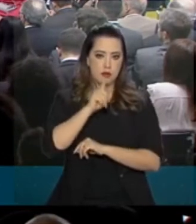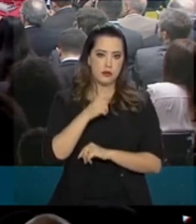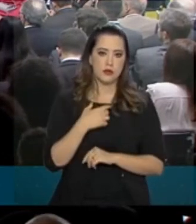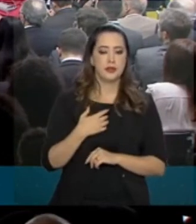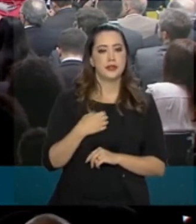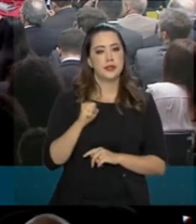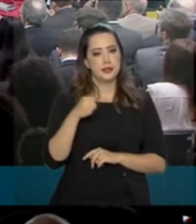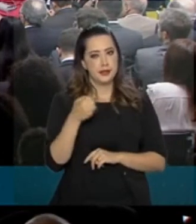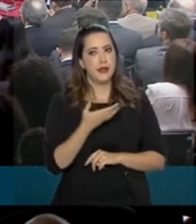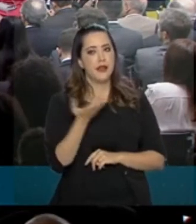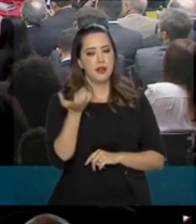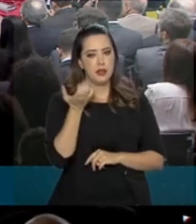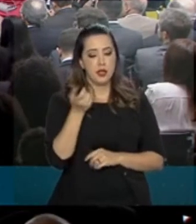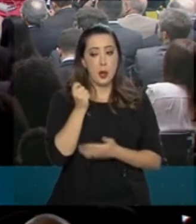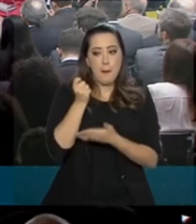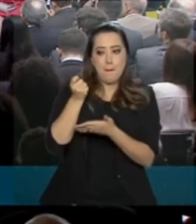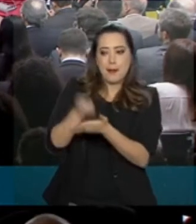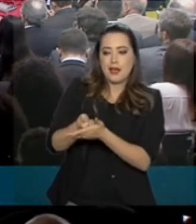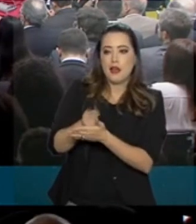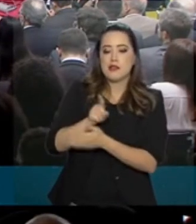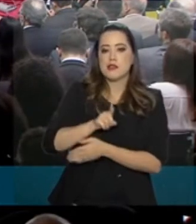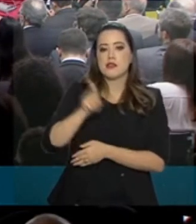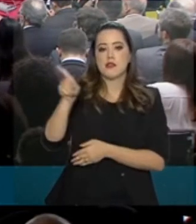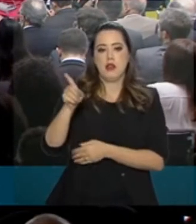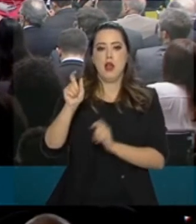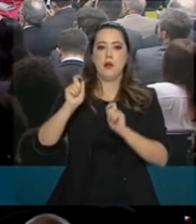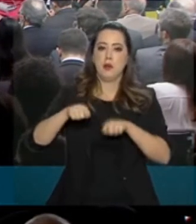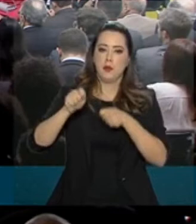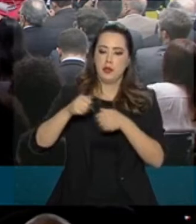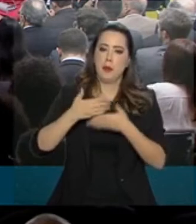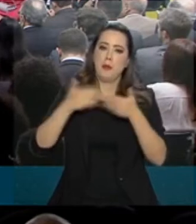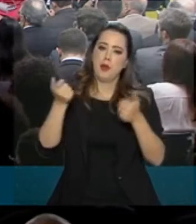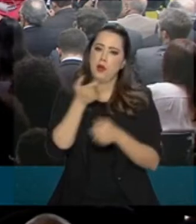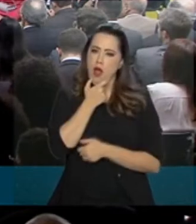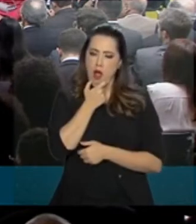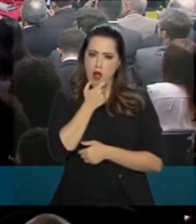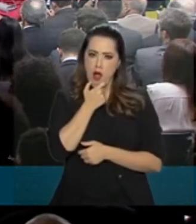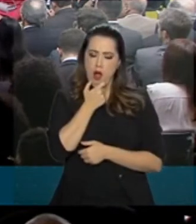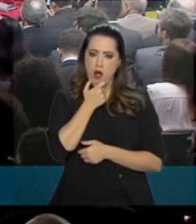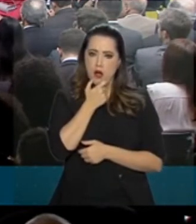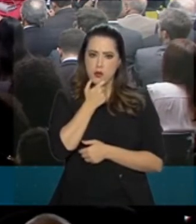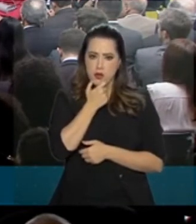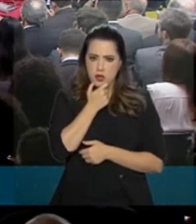pagasse a sua estadia para ele poder aperfeiçoar a sua inglesa. Eu falei, não.